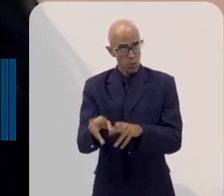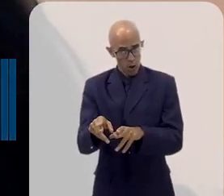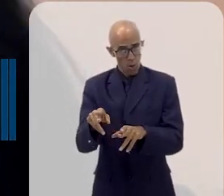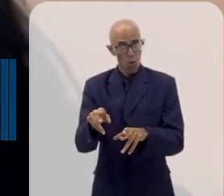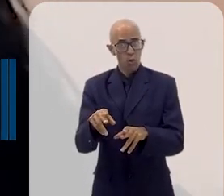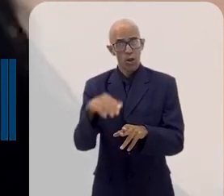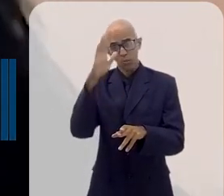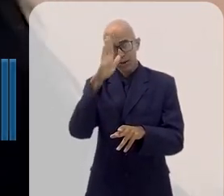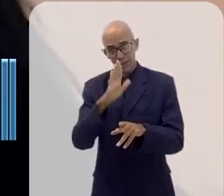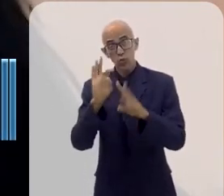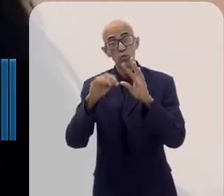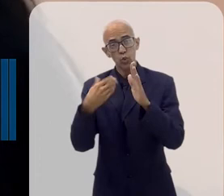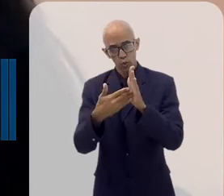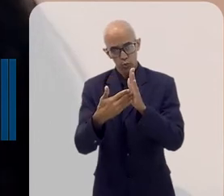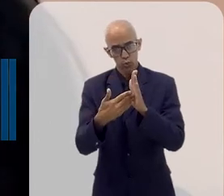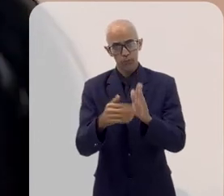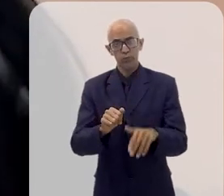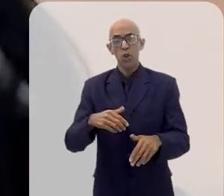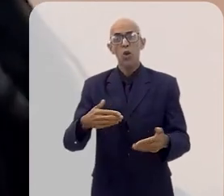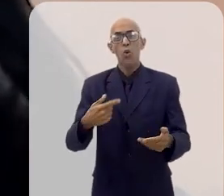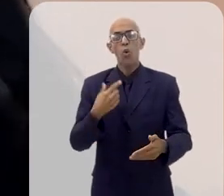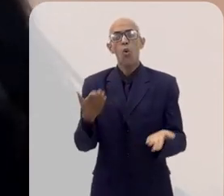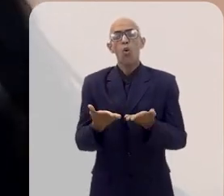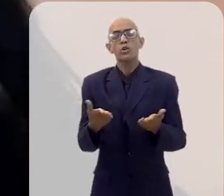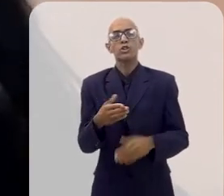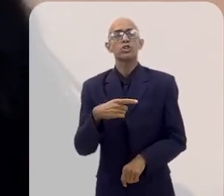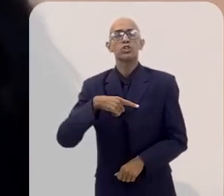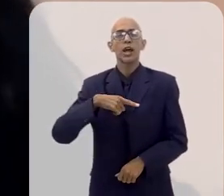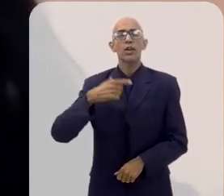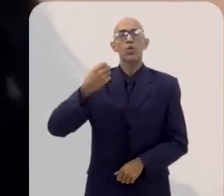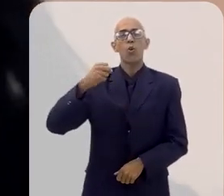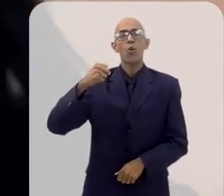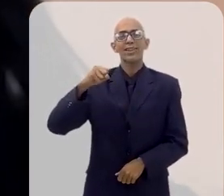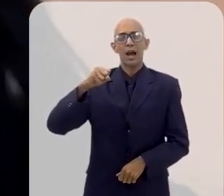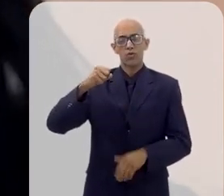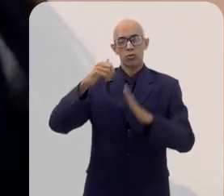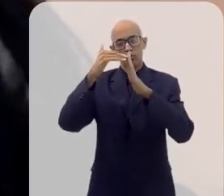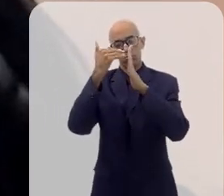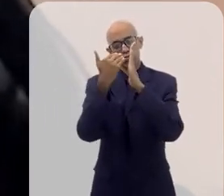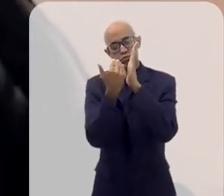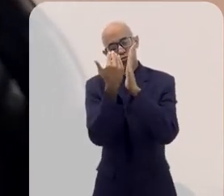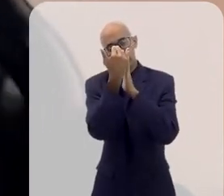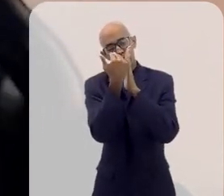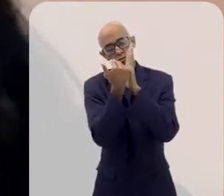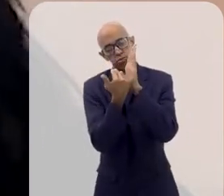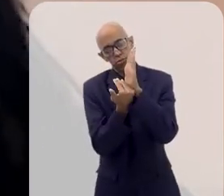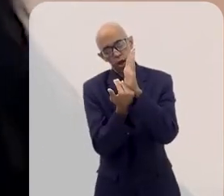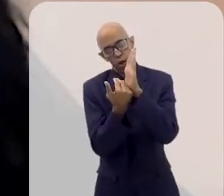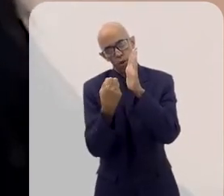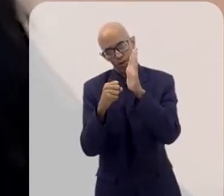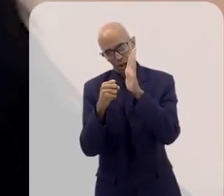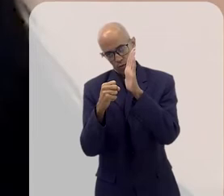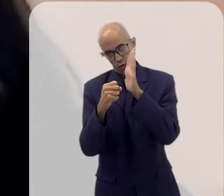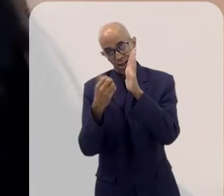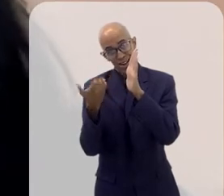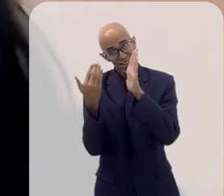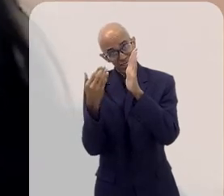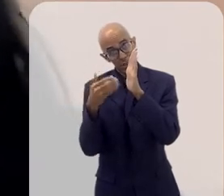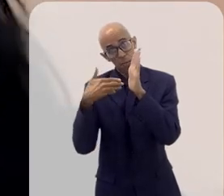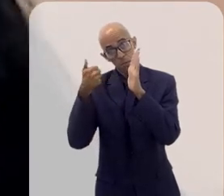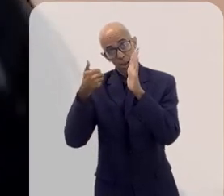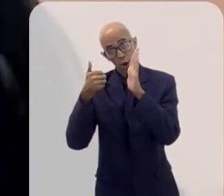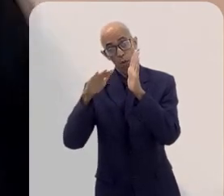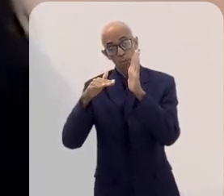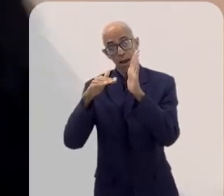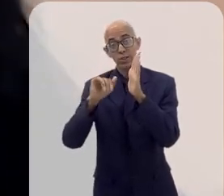Hoje o Rio de Janeiro, o Estado, ocupa a oitava posição no ranking. Ele já esteve em posições melhores, mas isso não